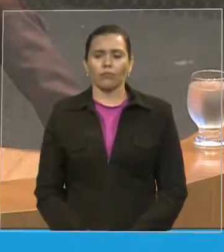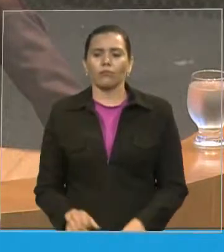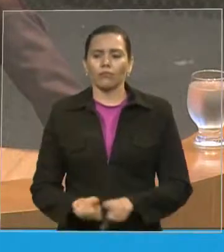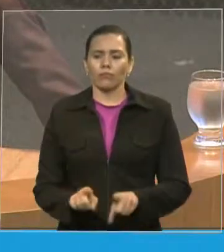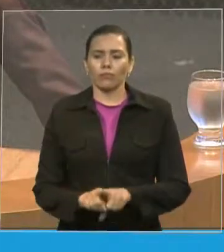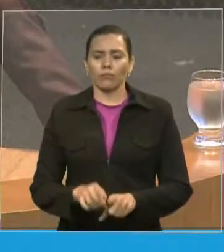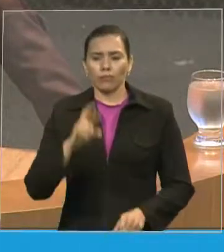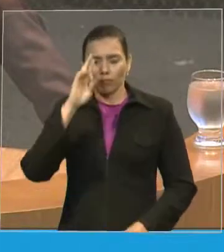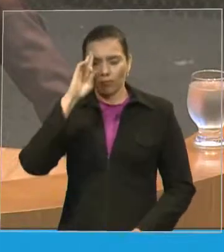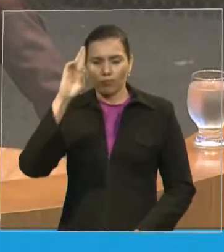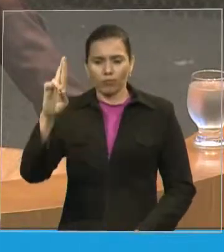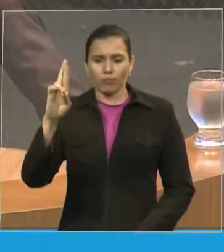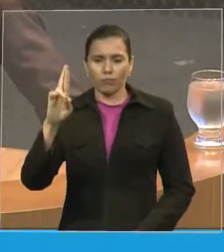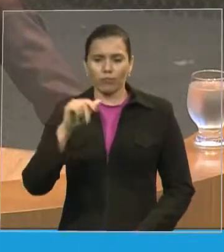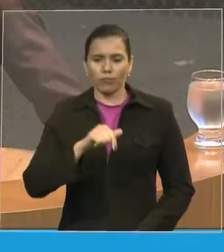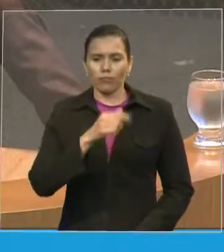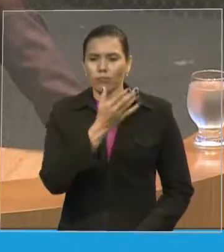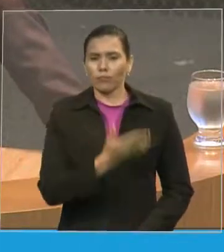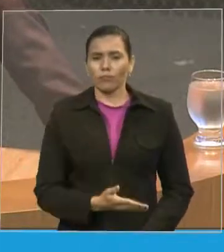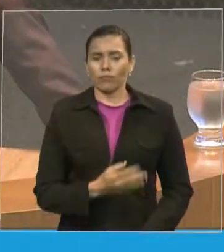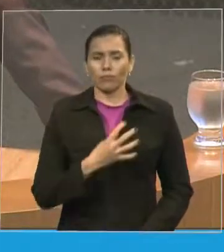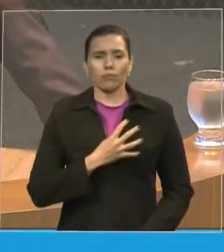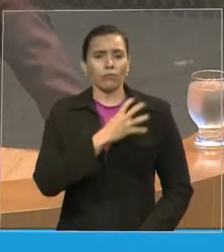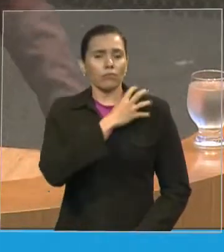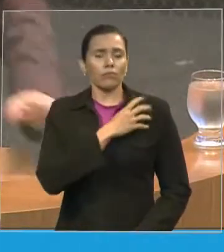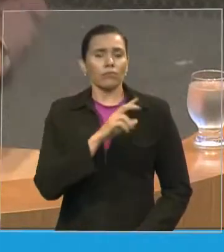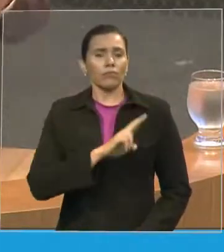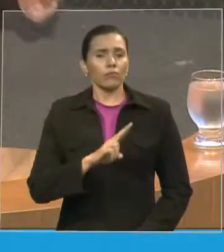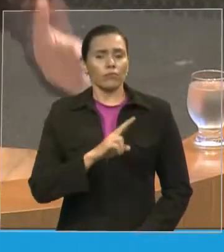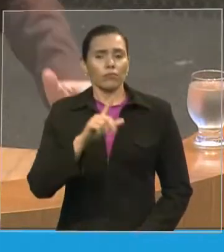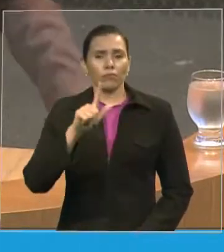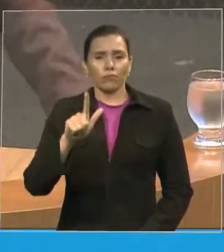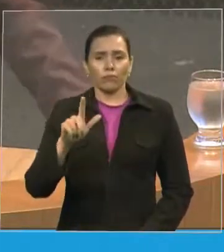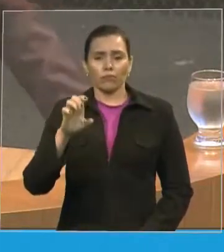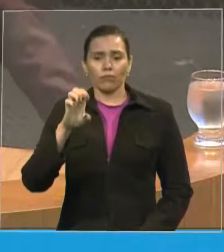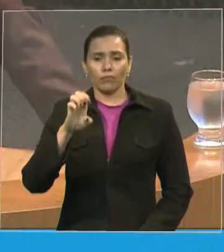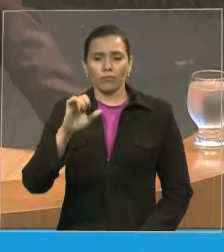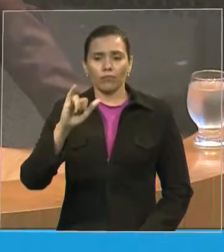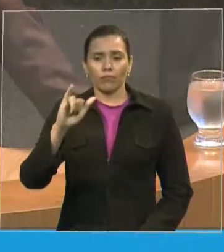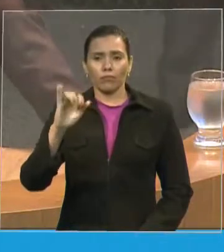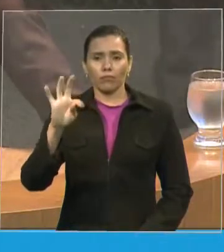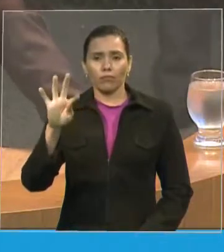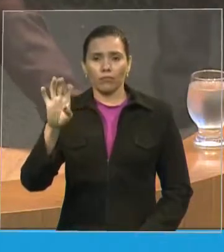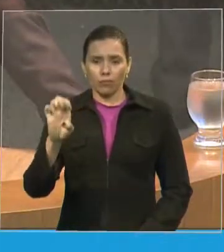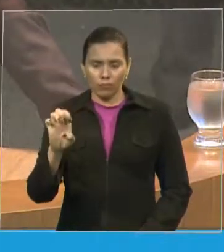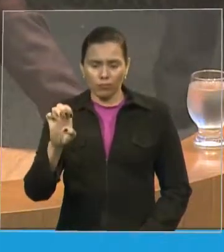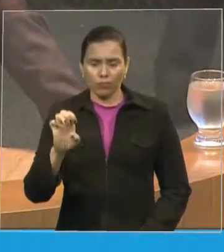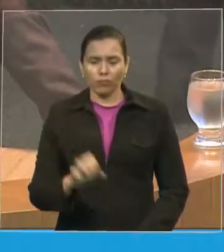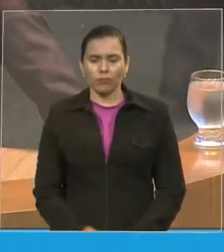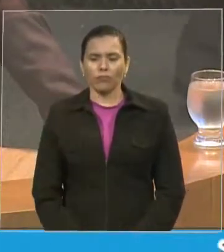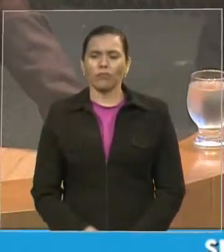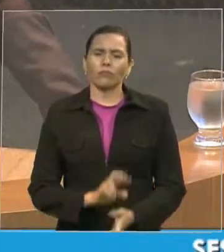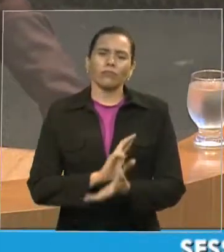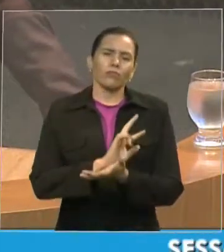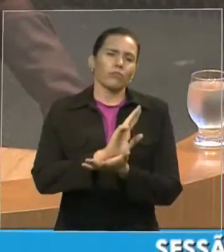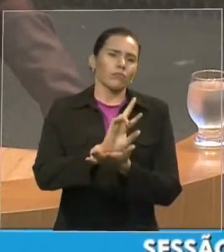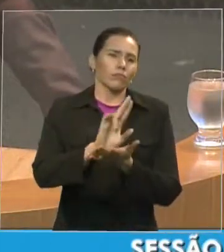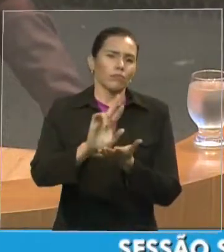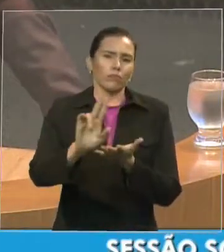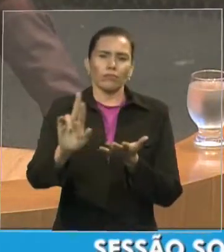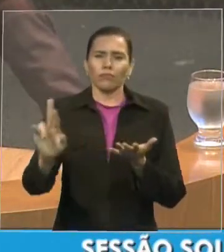militar coronel Leite que também é nosso irmão e vários outros que pessoas que